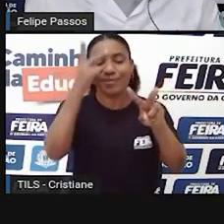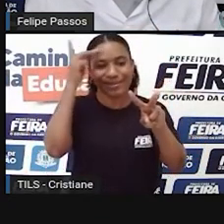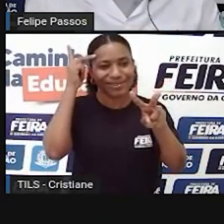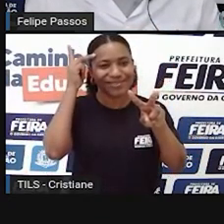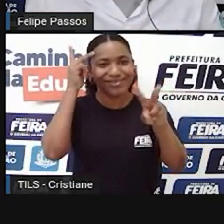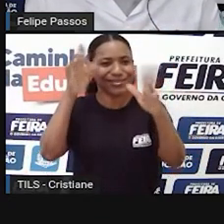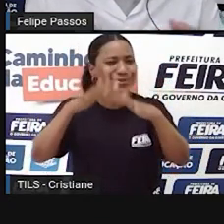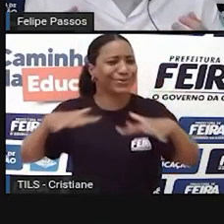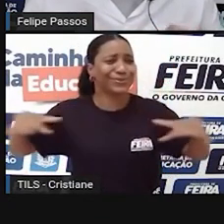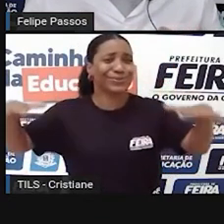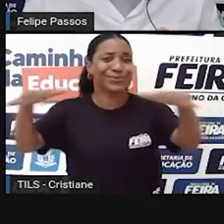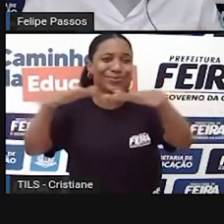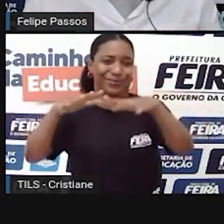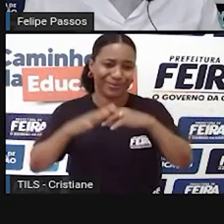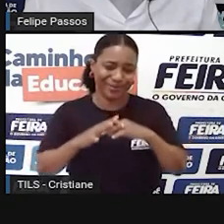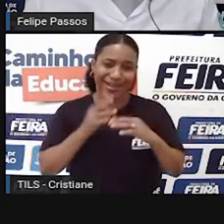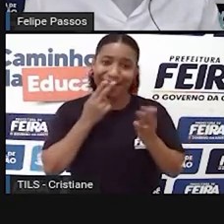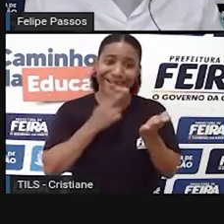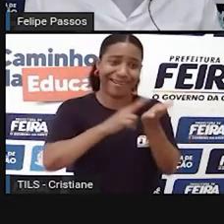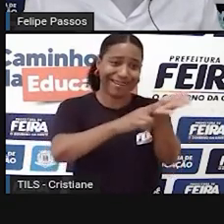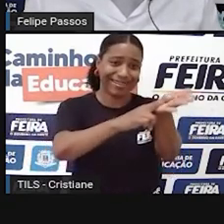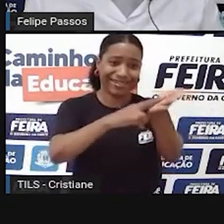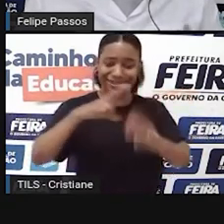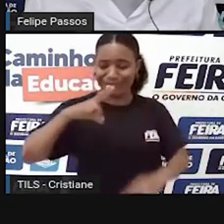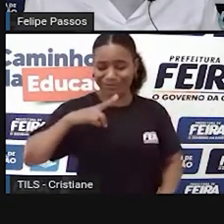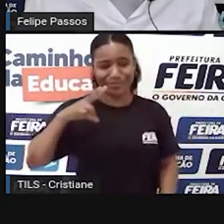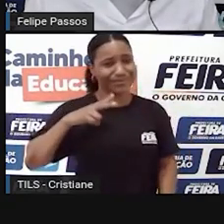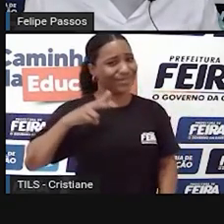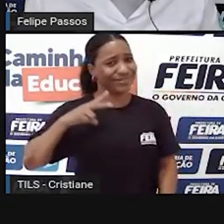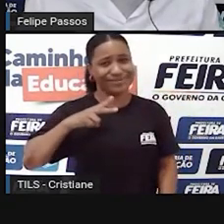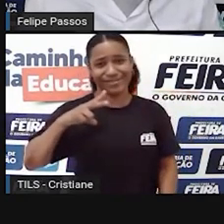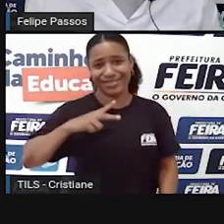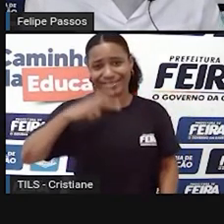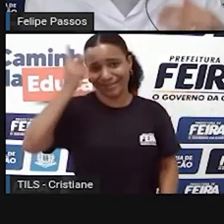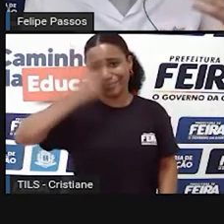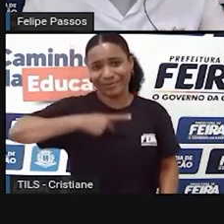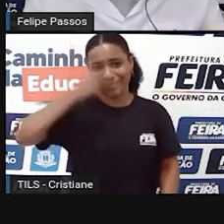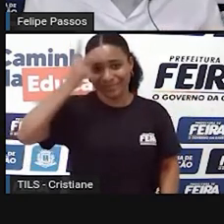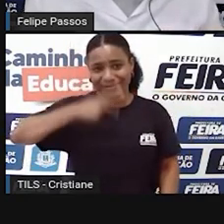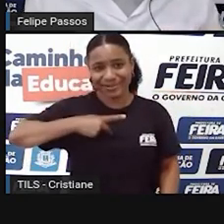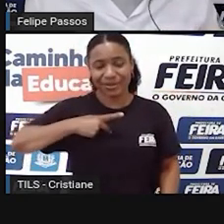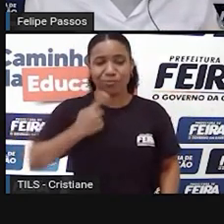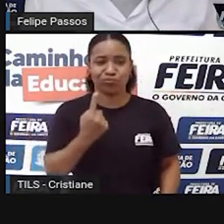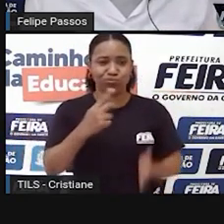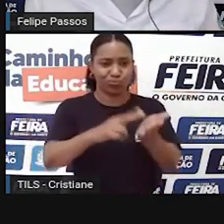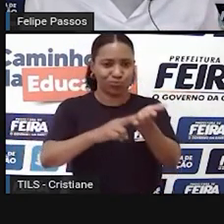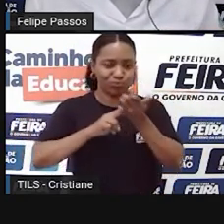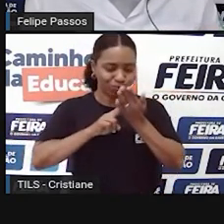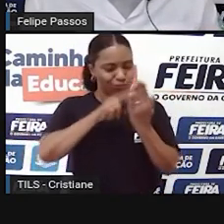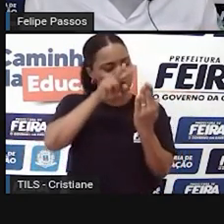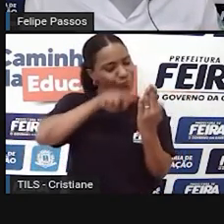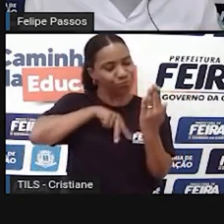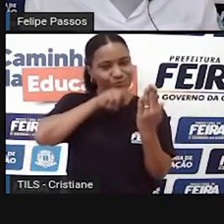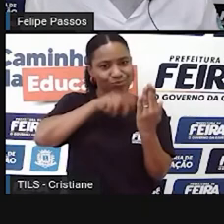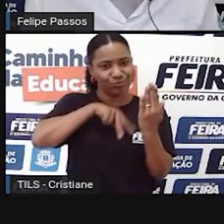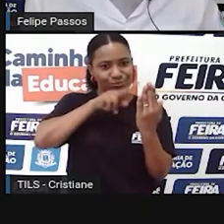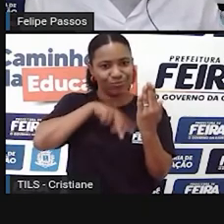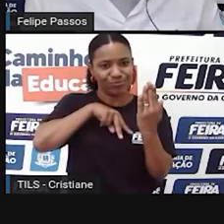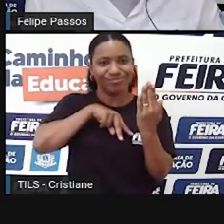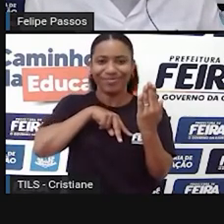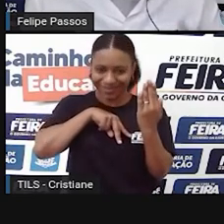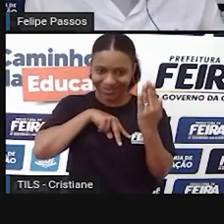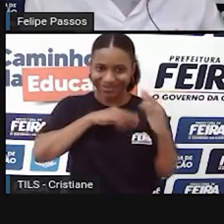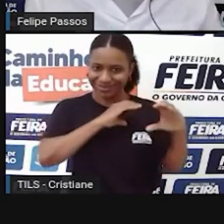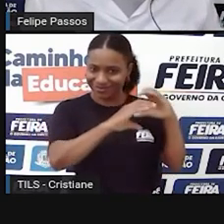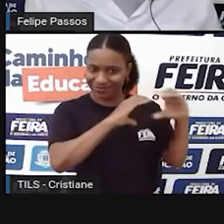carta, por exemplo. Um recurso pessoal, né? A carta é uma comunicação de uma pessoa para uma pessoa. A TV e o rádio não.